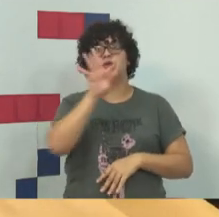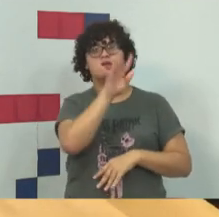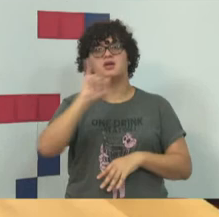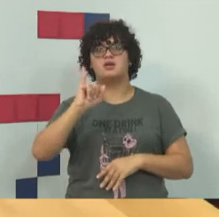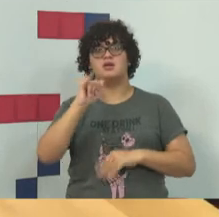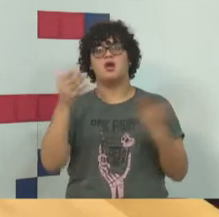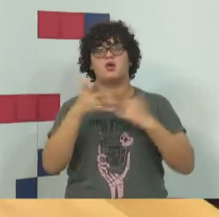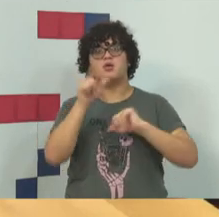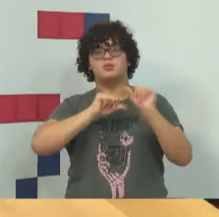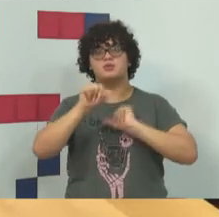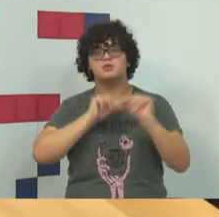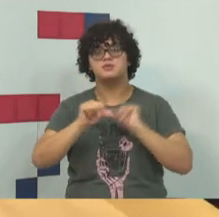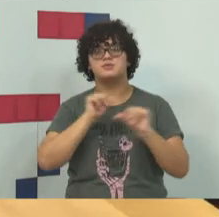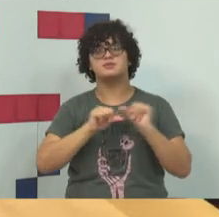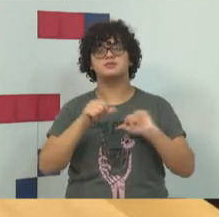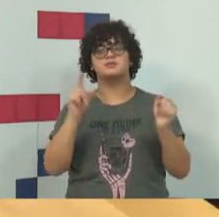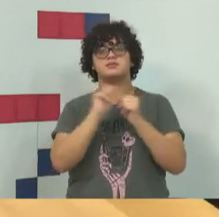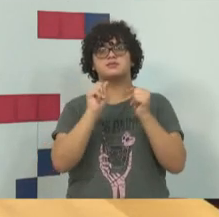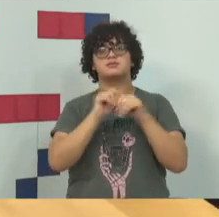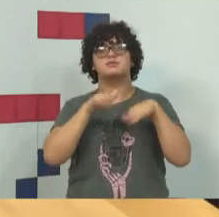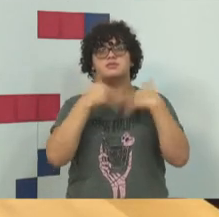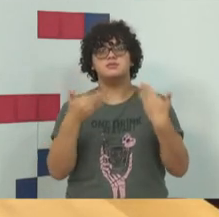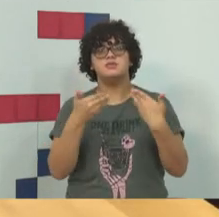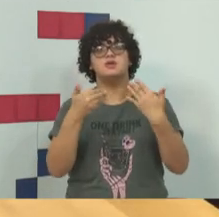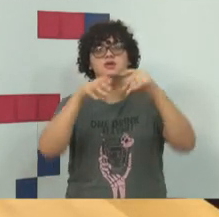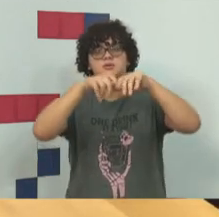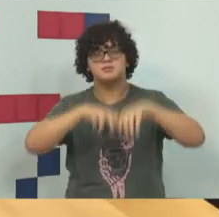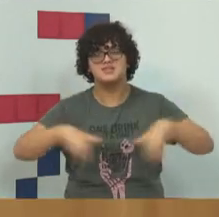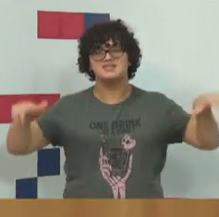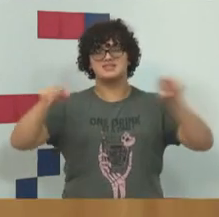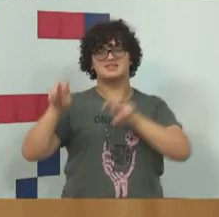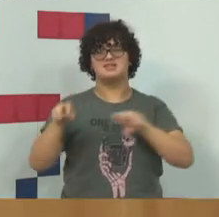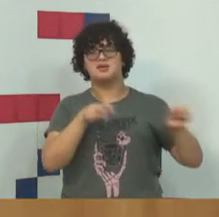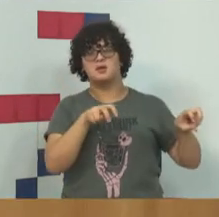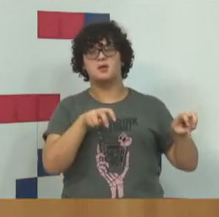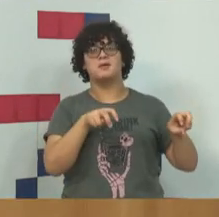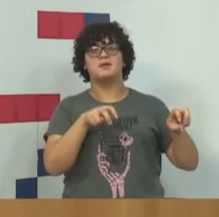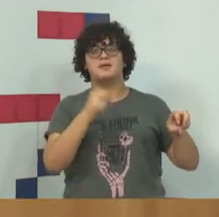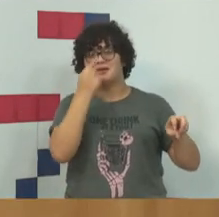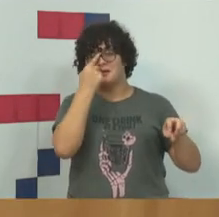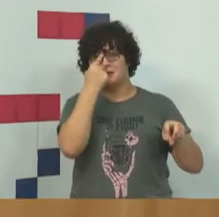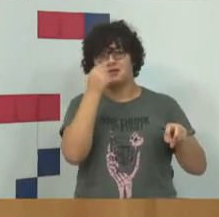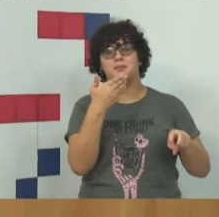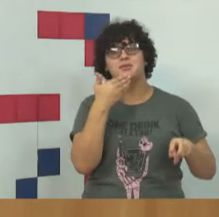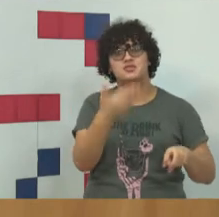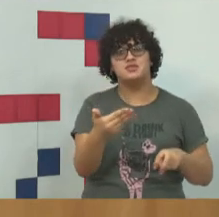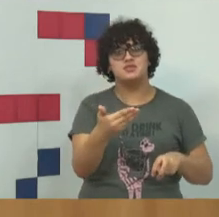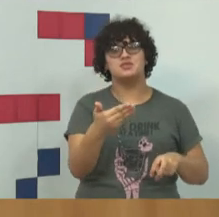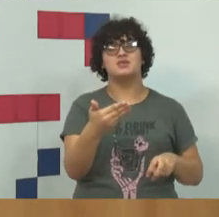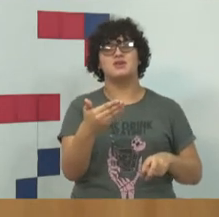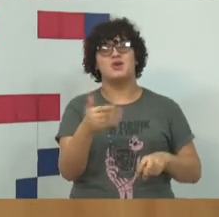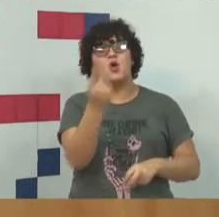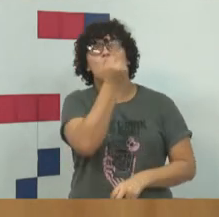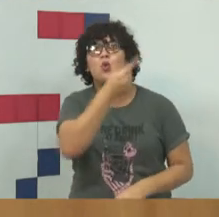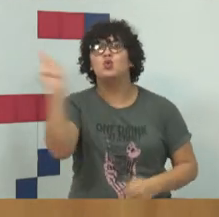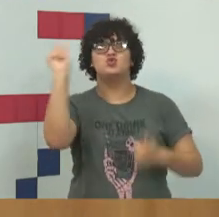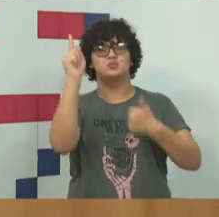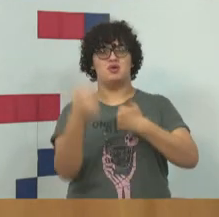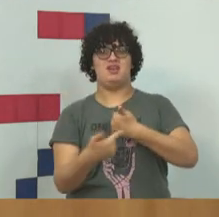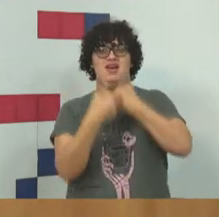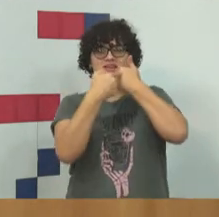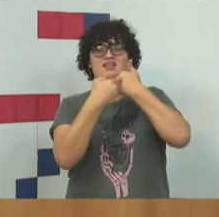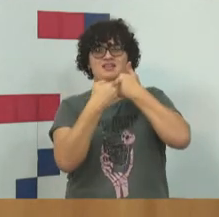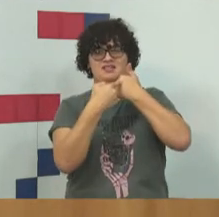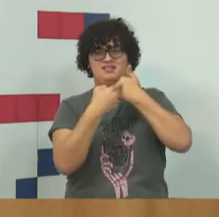eu vou mudar, quebrar o protocolo e vir para cá para a gente fazer um plano aberto. Eu vou pedir para você dar o seu último like, o